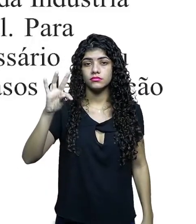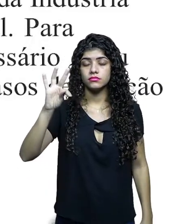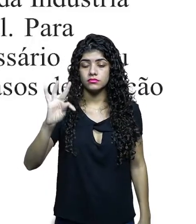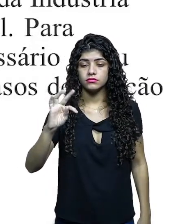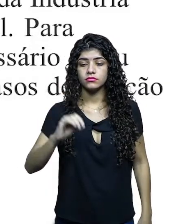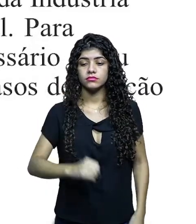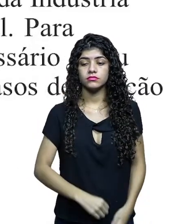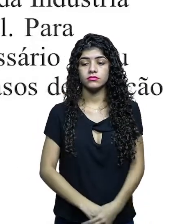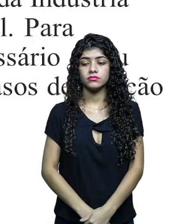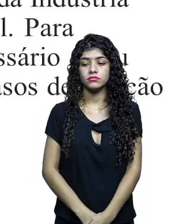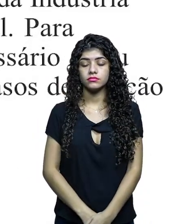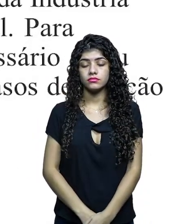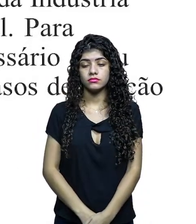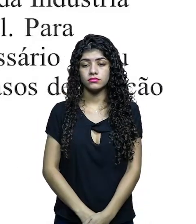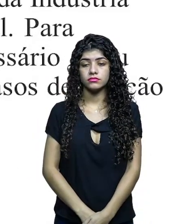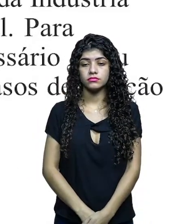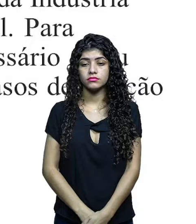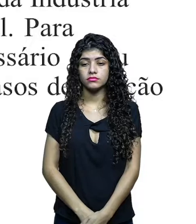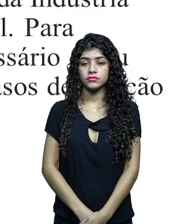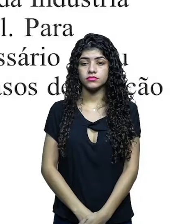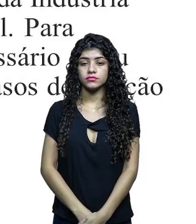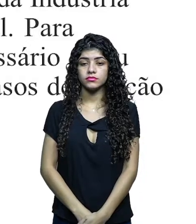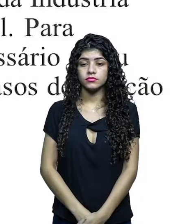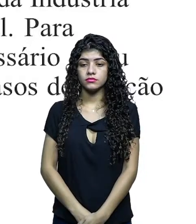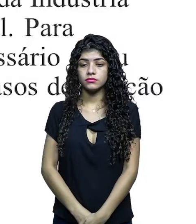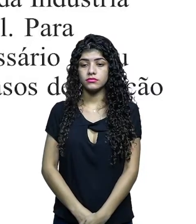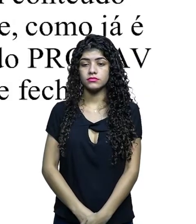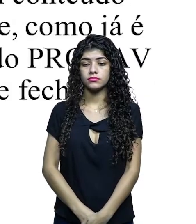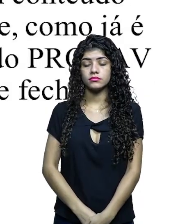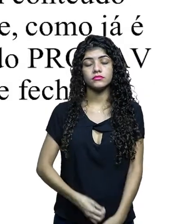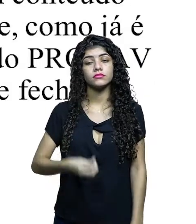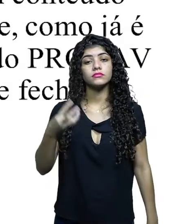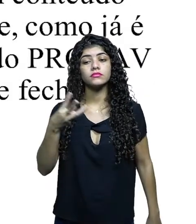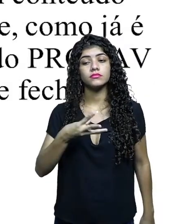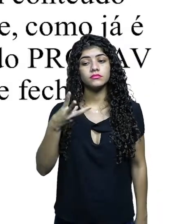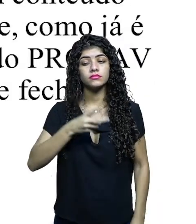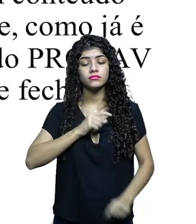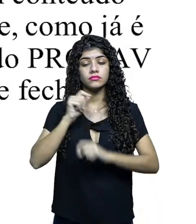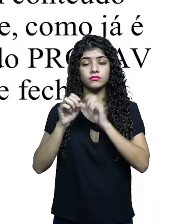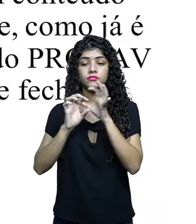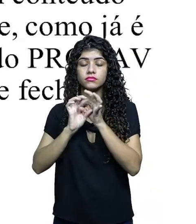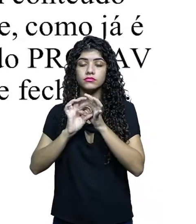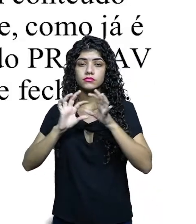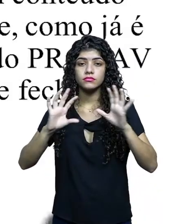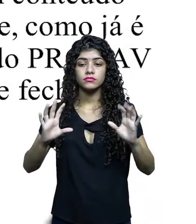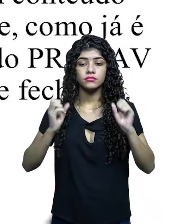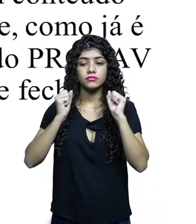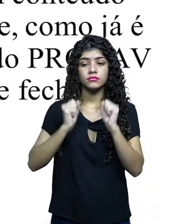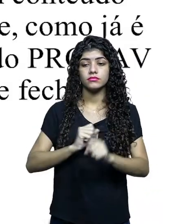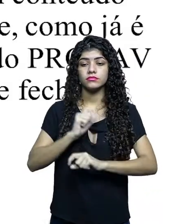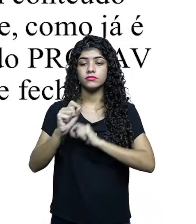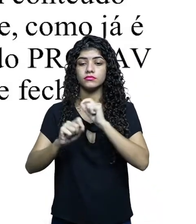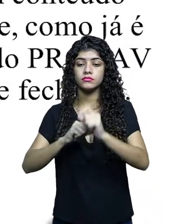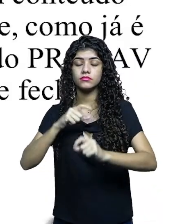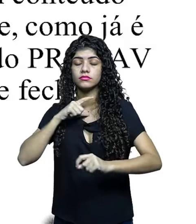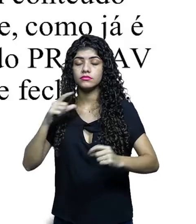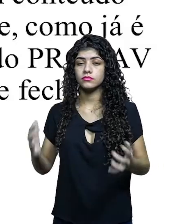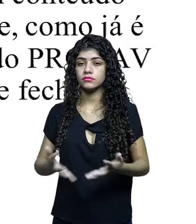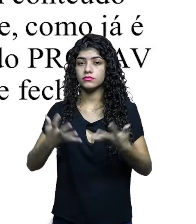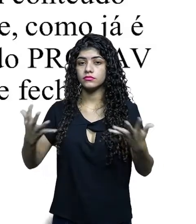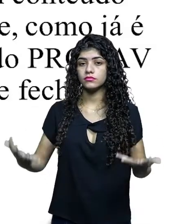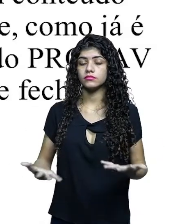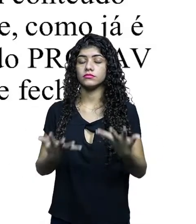comprovação aí. Então, vamos para o próximo slide. Motivo 3, porque com a regulação, poderão haver